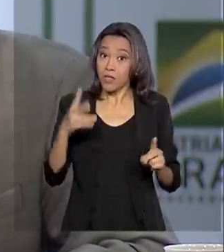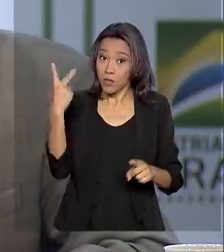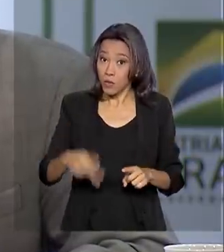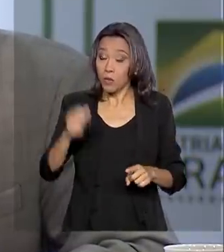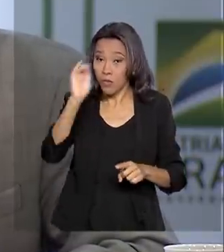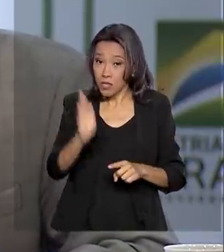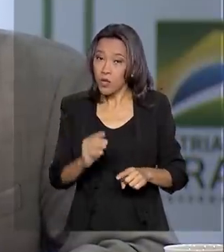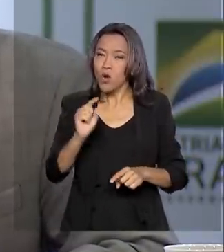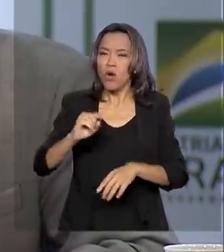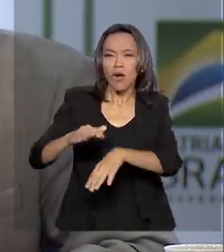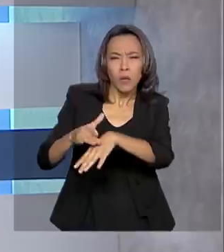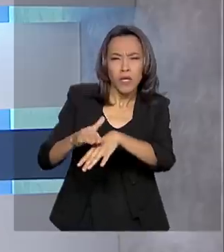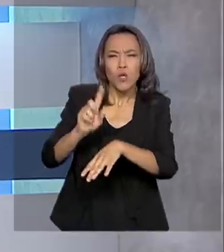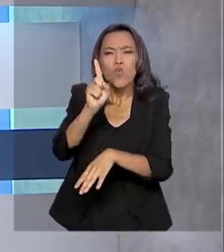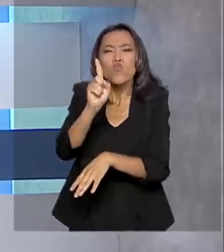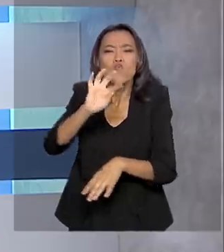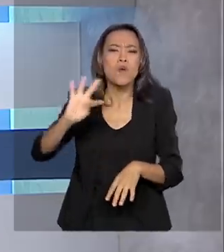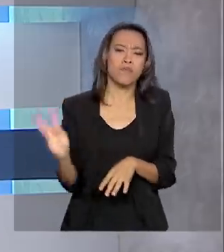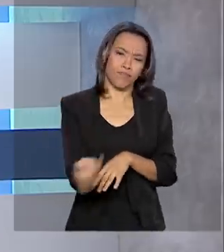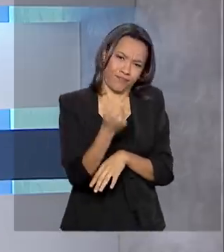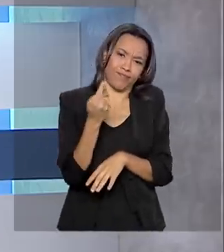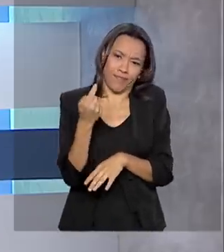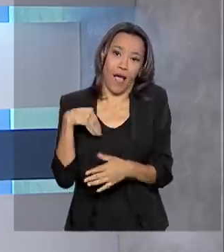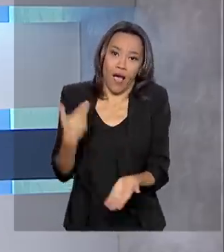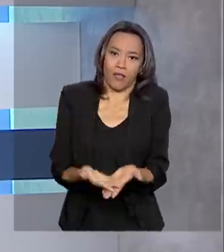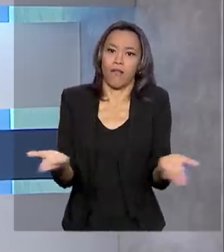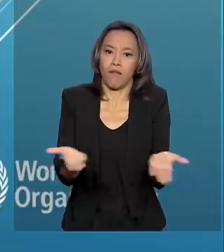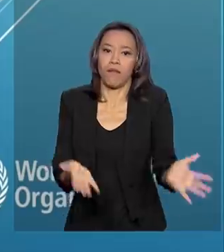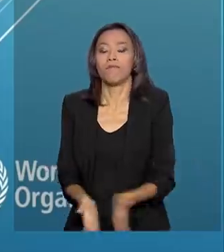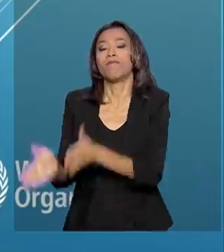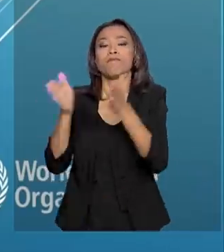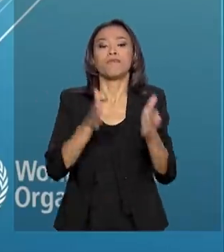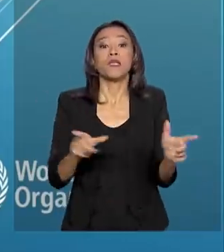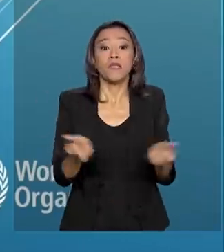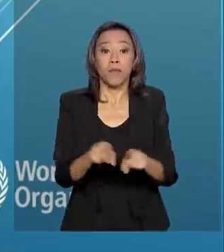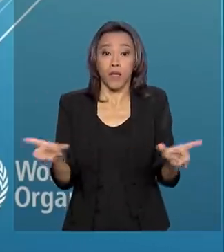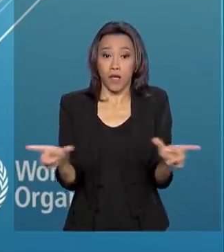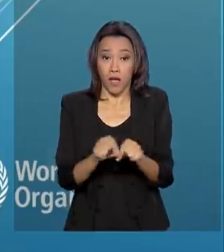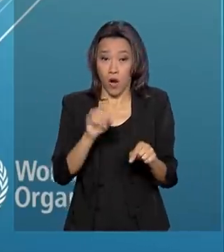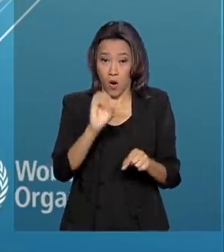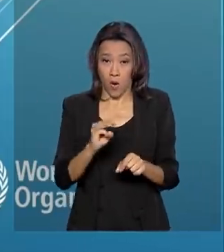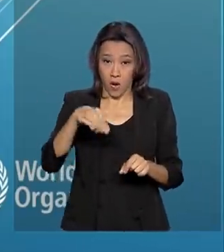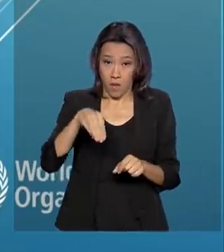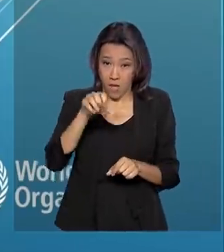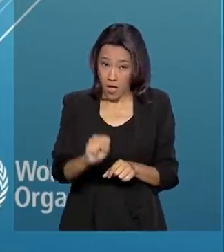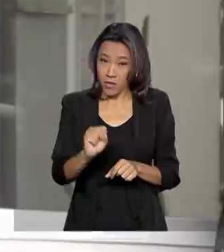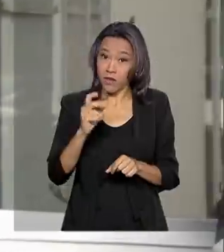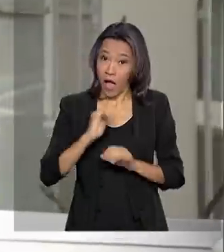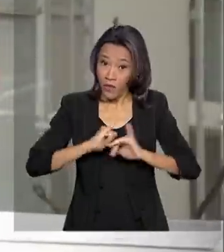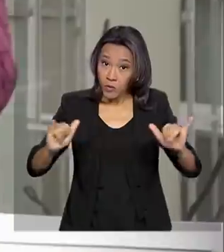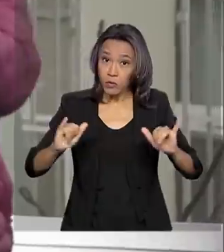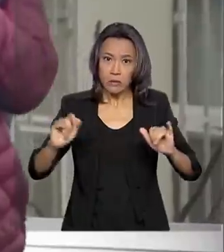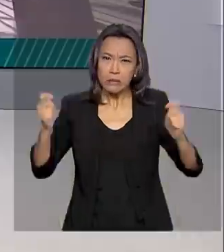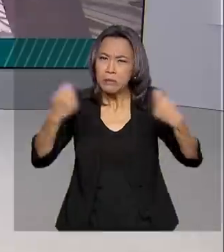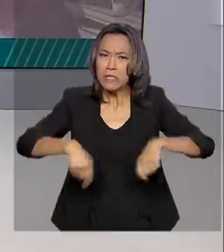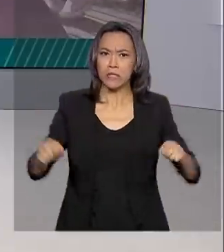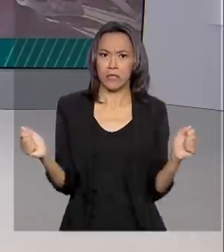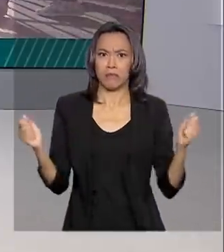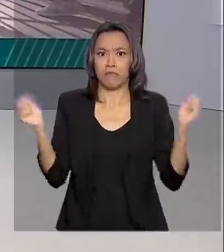coronavírus até agora. E veja também, a Organização Mundial da Saúde reforça que não é preciso pânico.